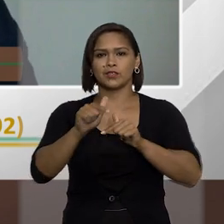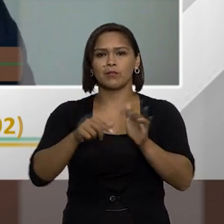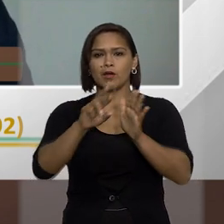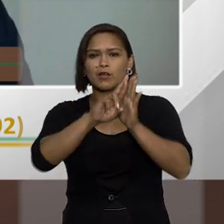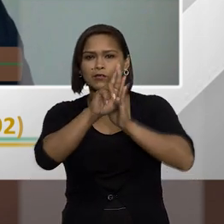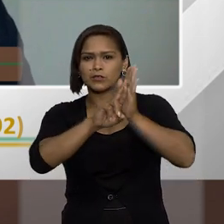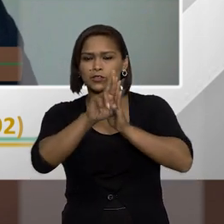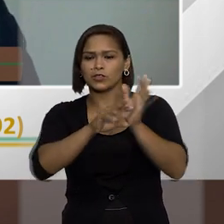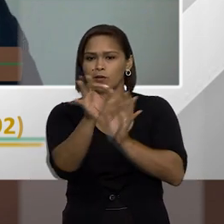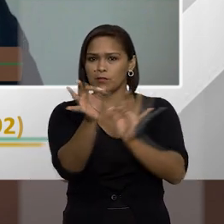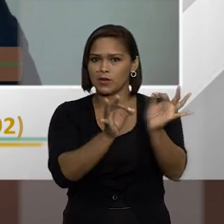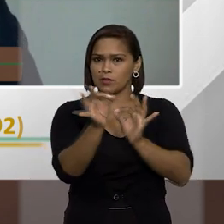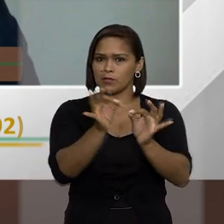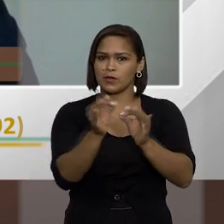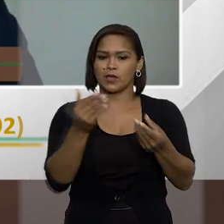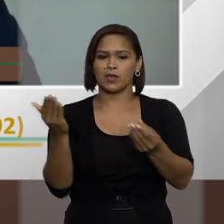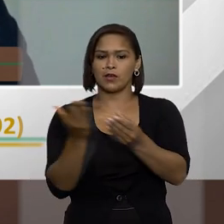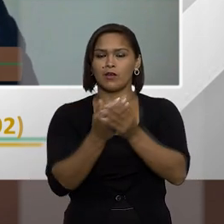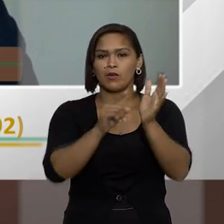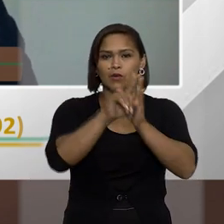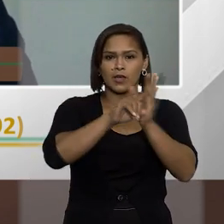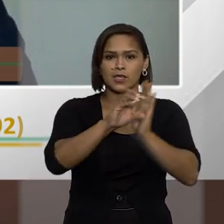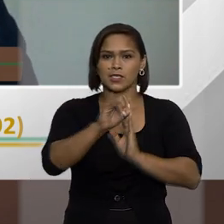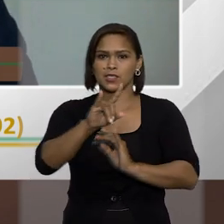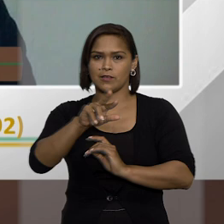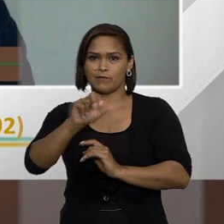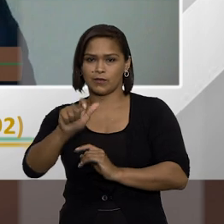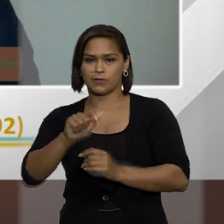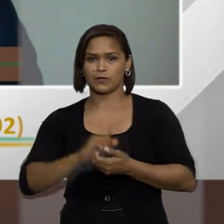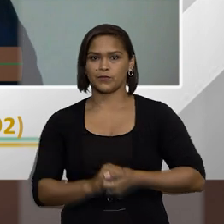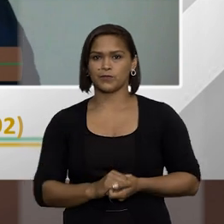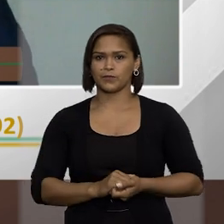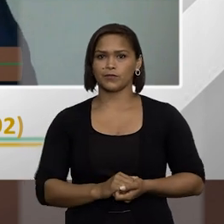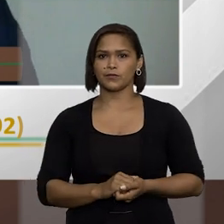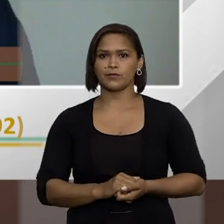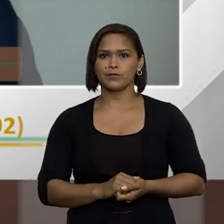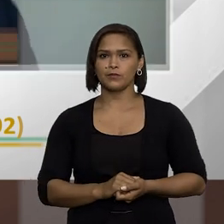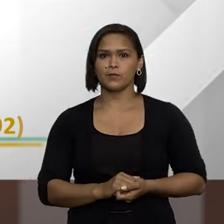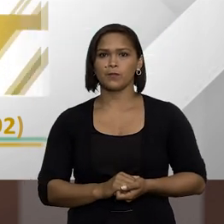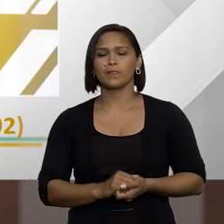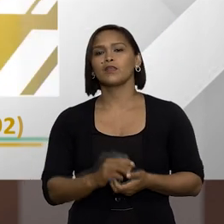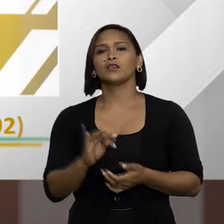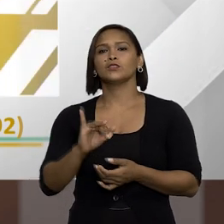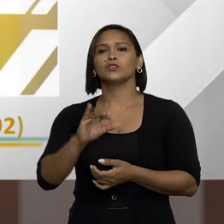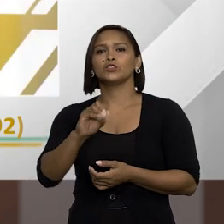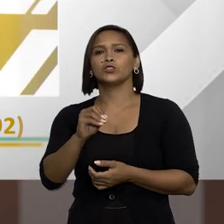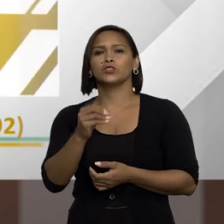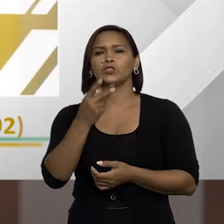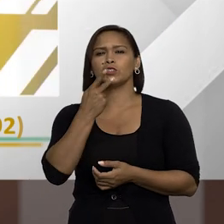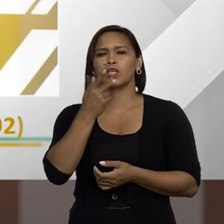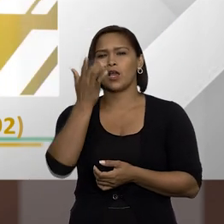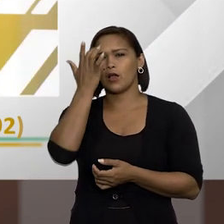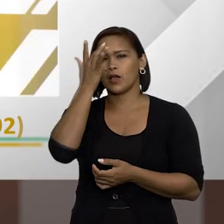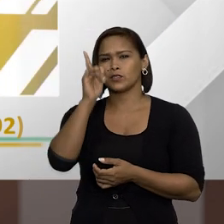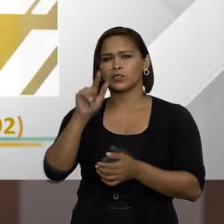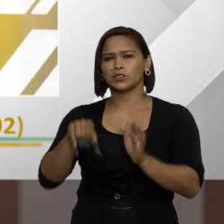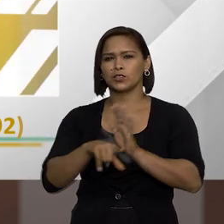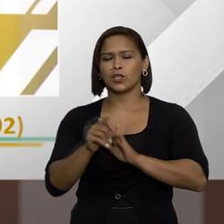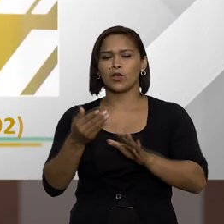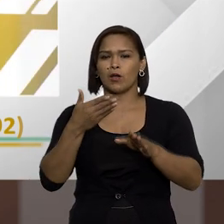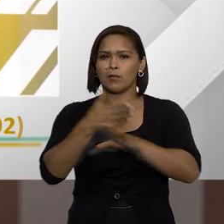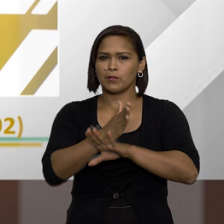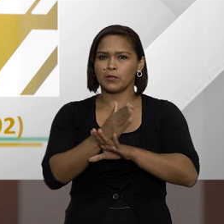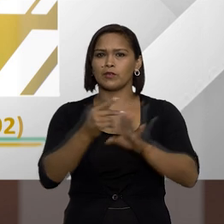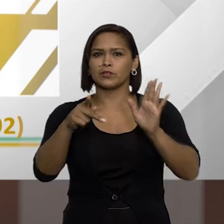investigativo preparatório no âmbito do inquérito civil Tiago e professores eu tô achando que com a